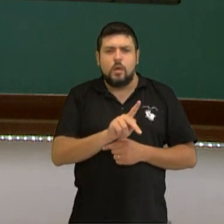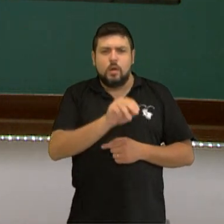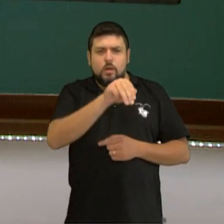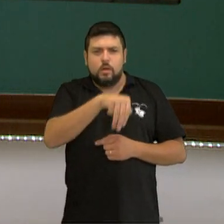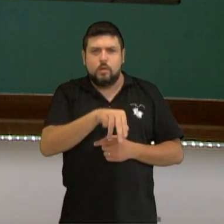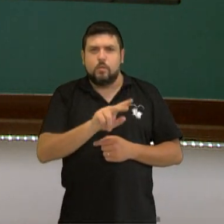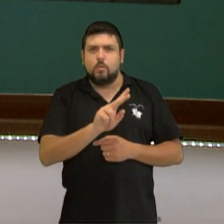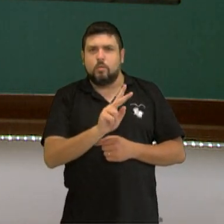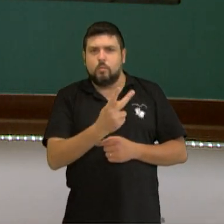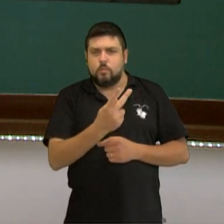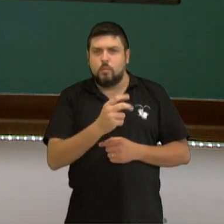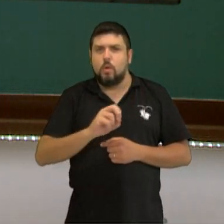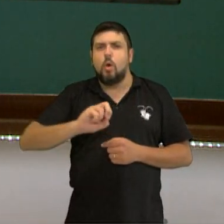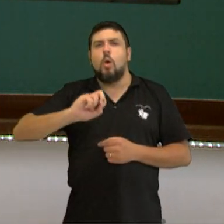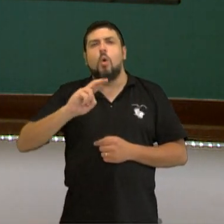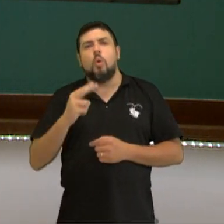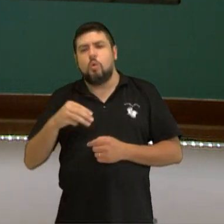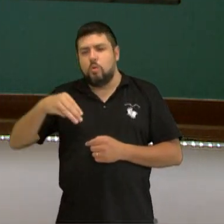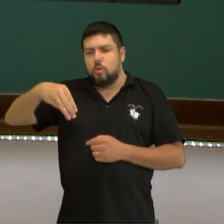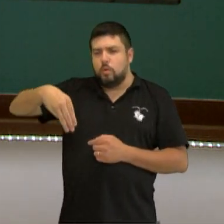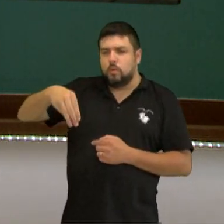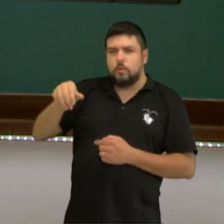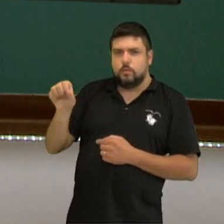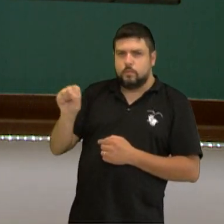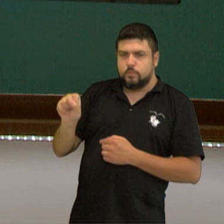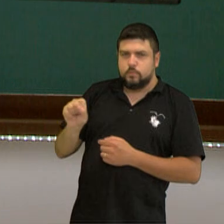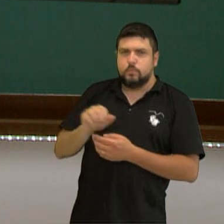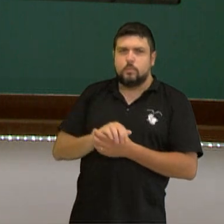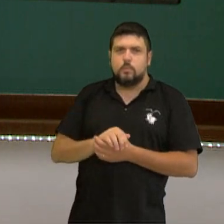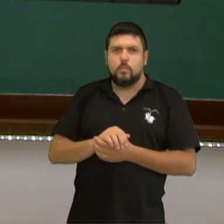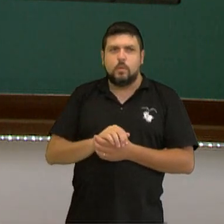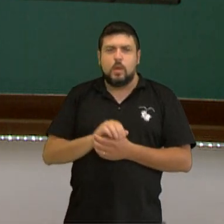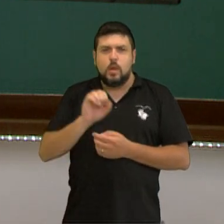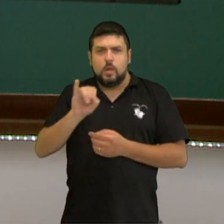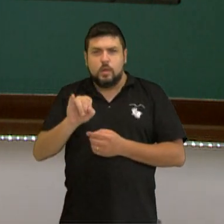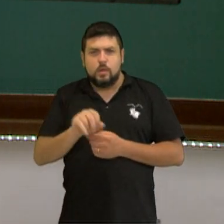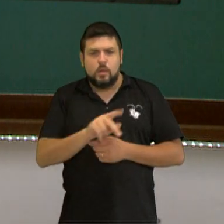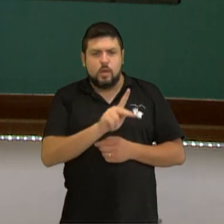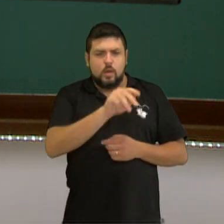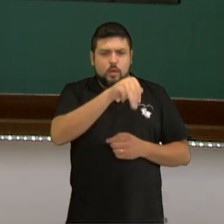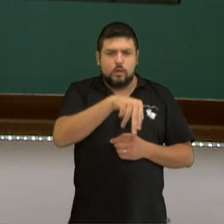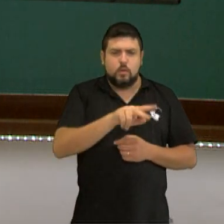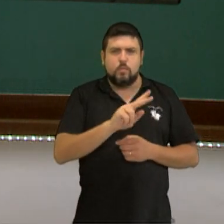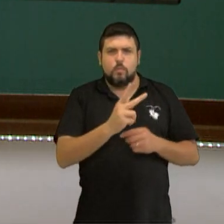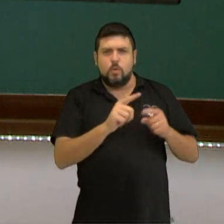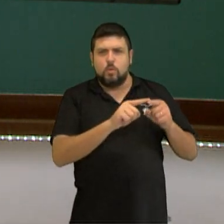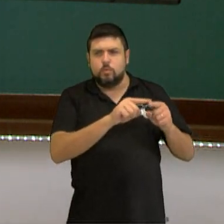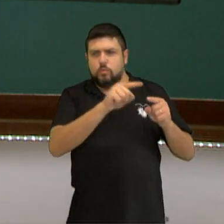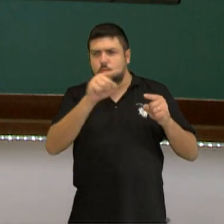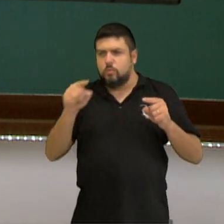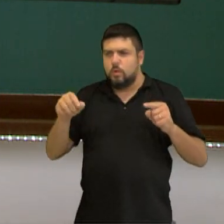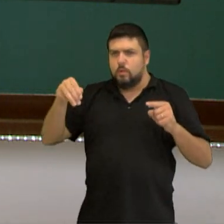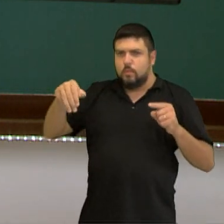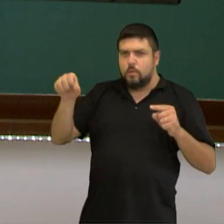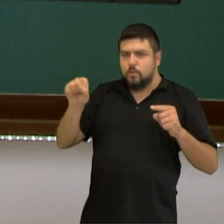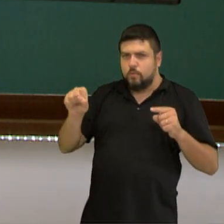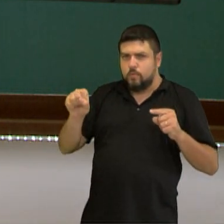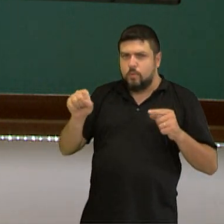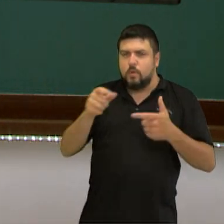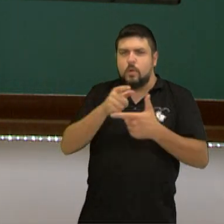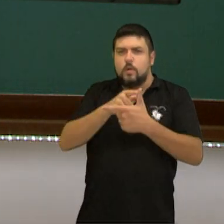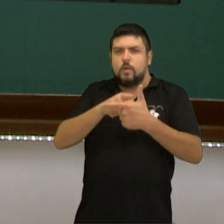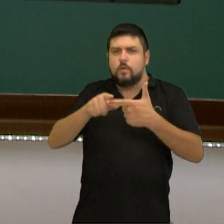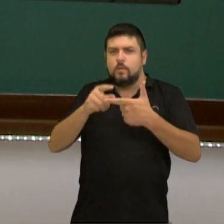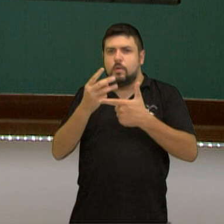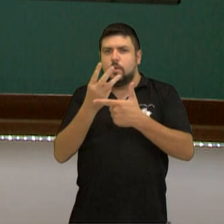metros por segundo. Se eu quiser converter de uma para outra, certo, quilômetros por hora para metros por segundo, eu divido por 3,6.